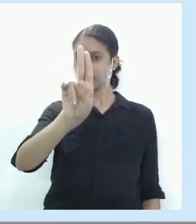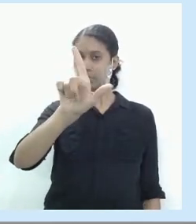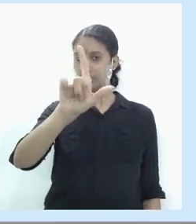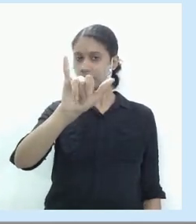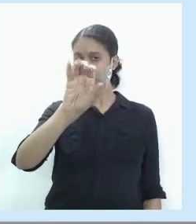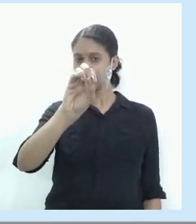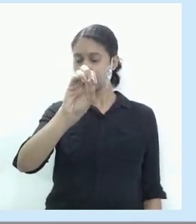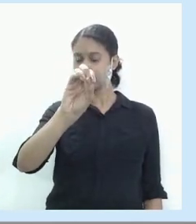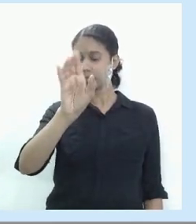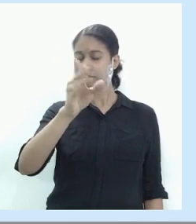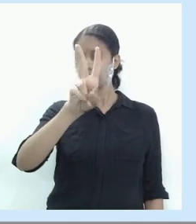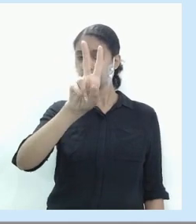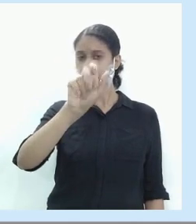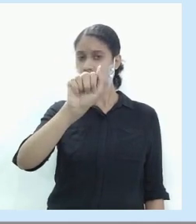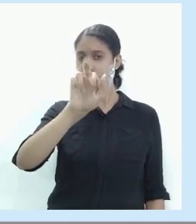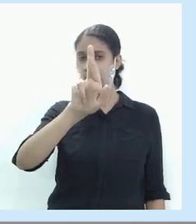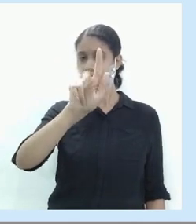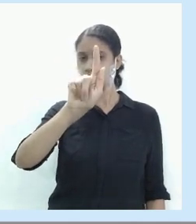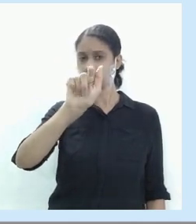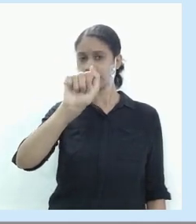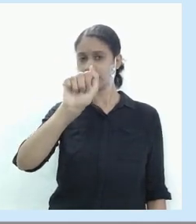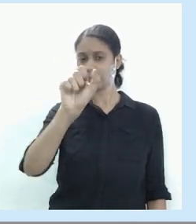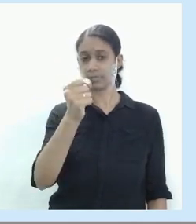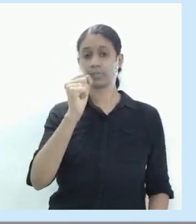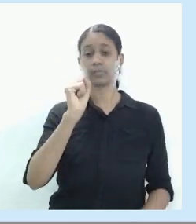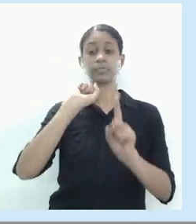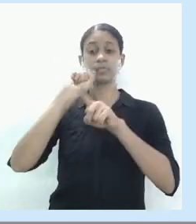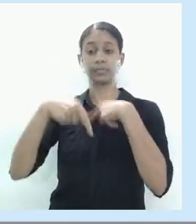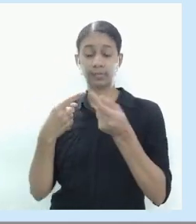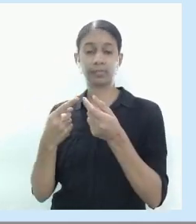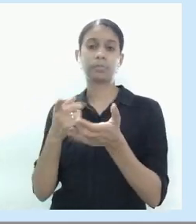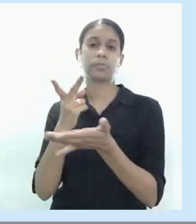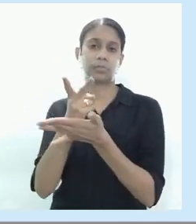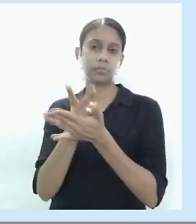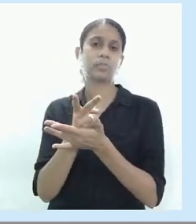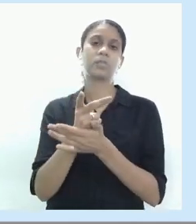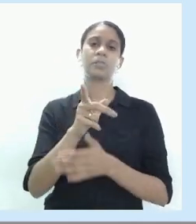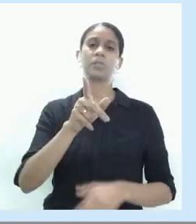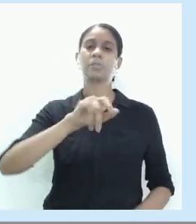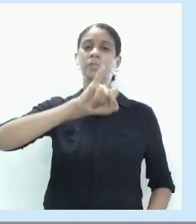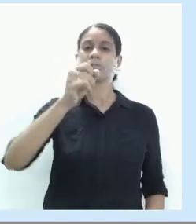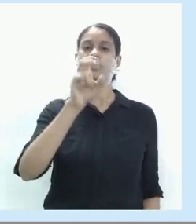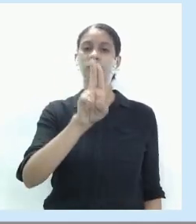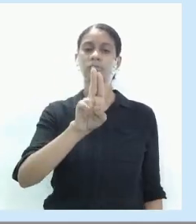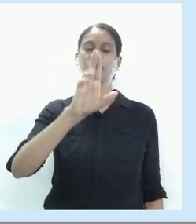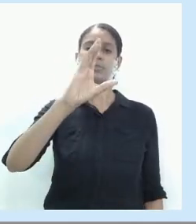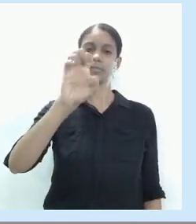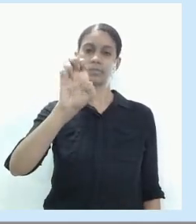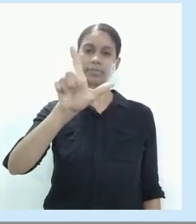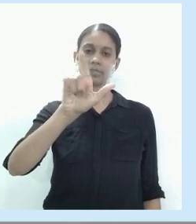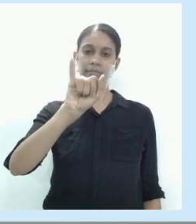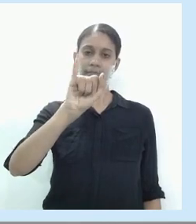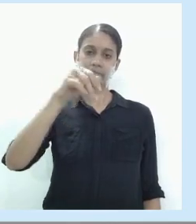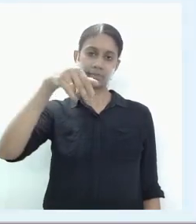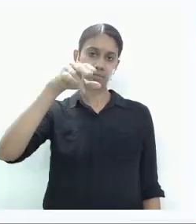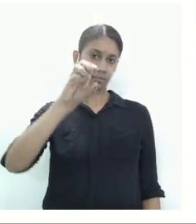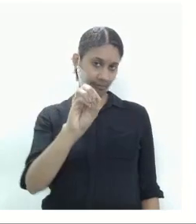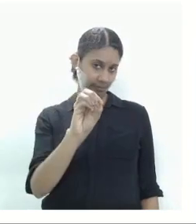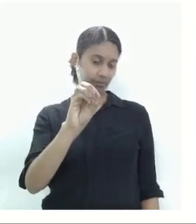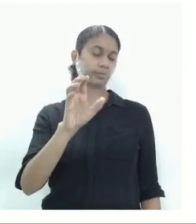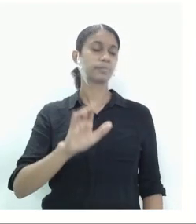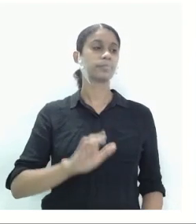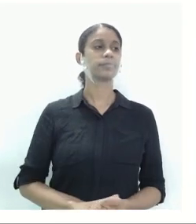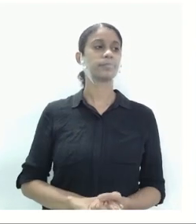Kubitschek. Tá? Já na década, final da década de 50, 60. Ok? Então, vamos lá.